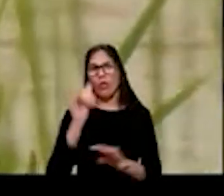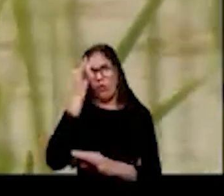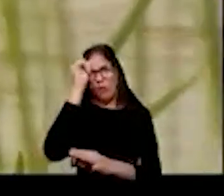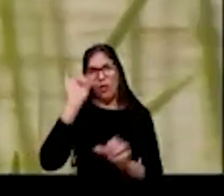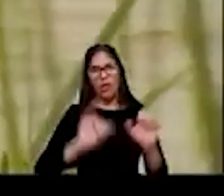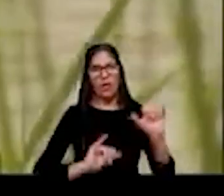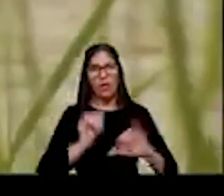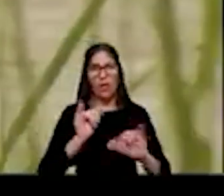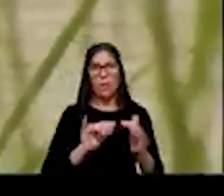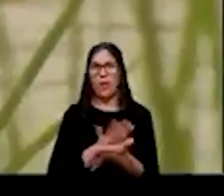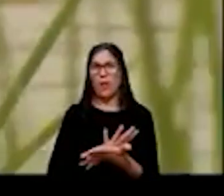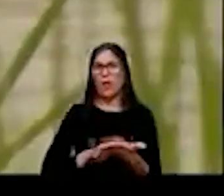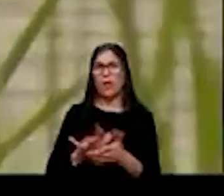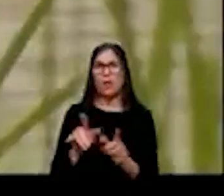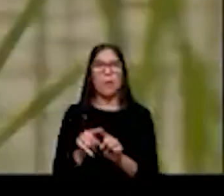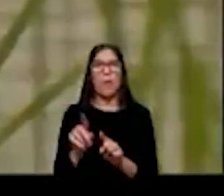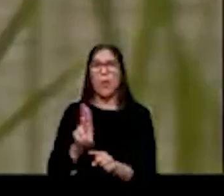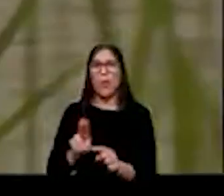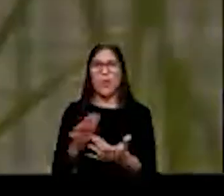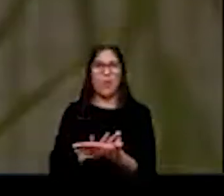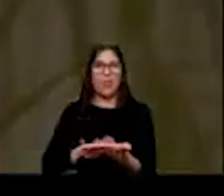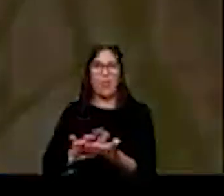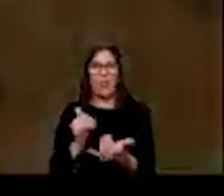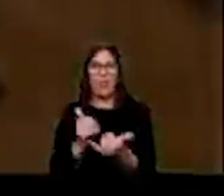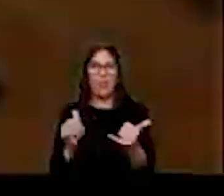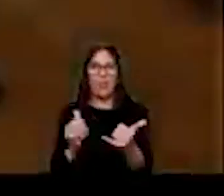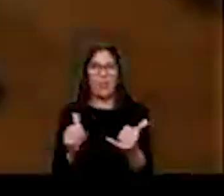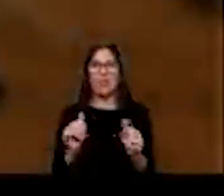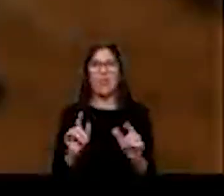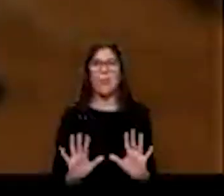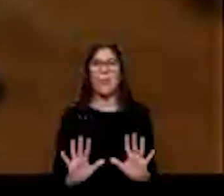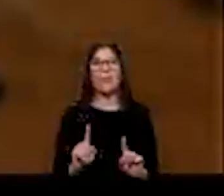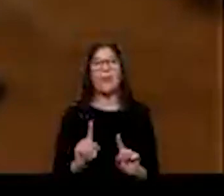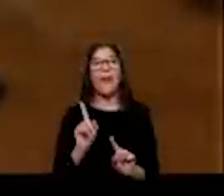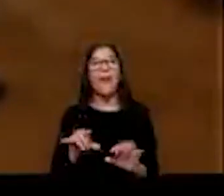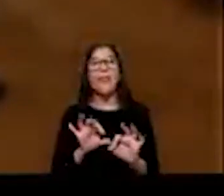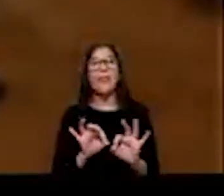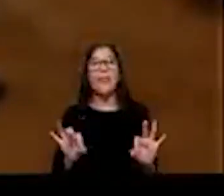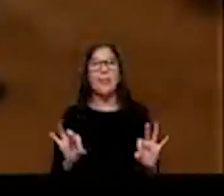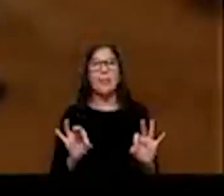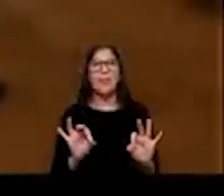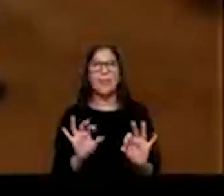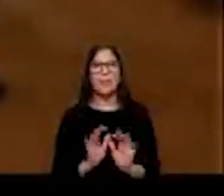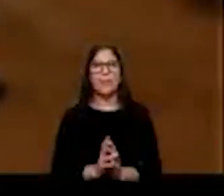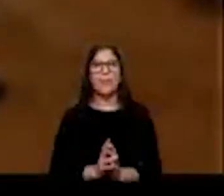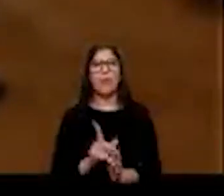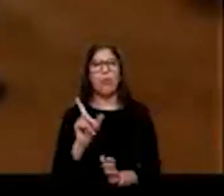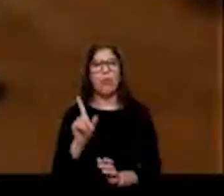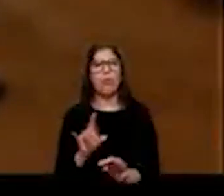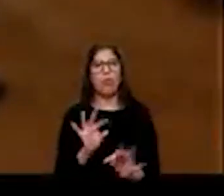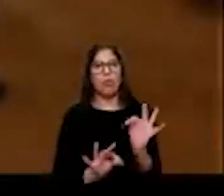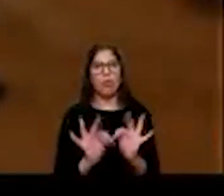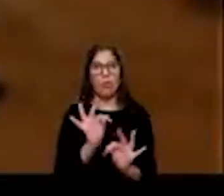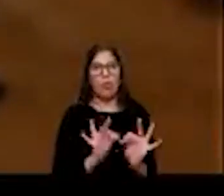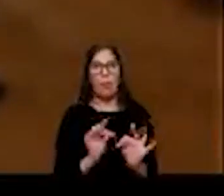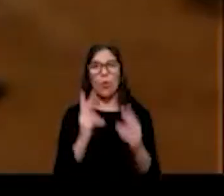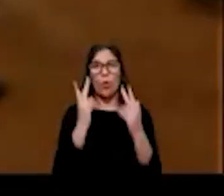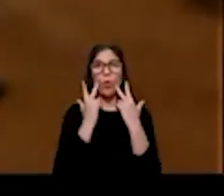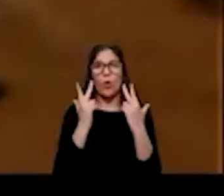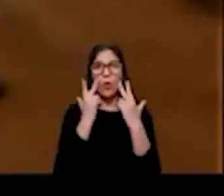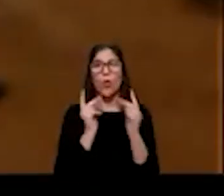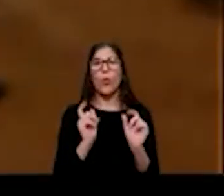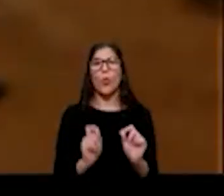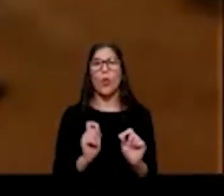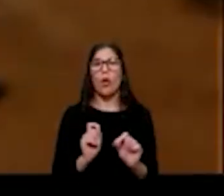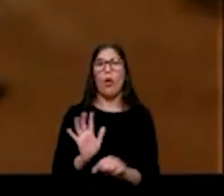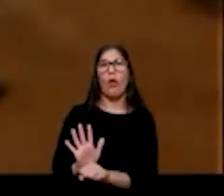demanda energia elétrica e que apresenta simplicidade operacional. A estação de tratamento natural além de auxiliar